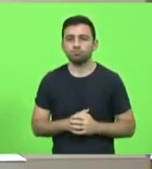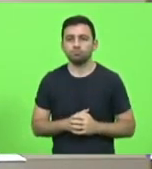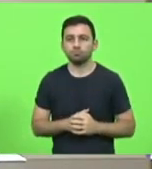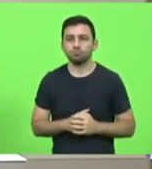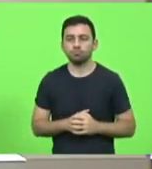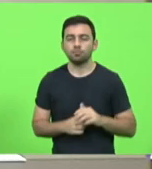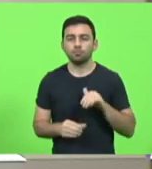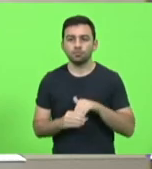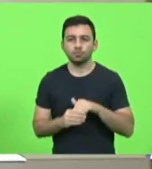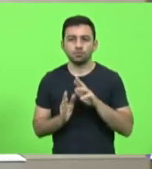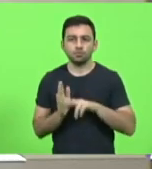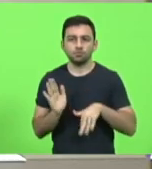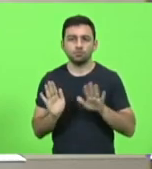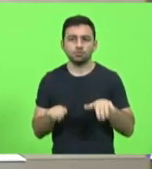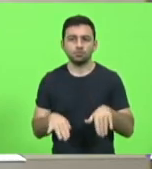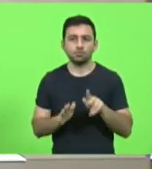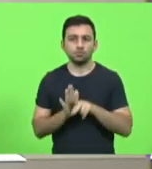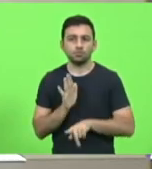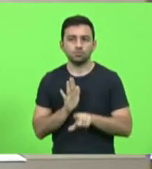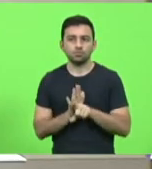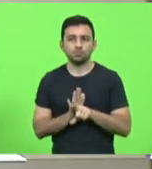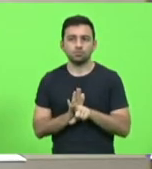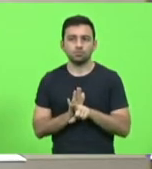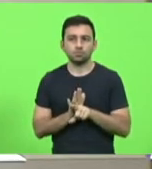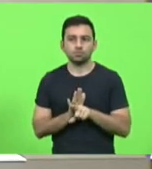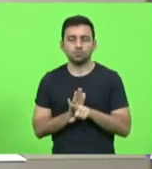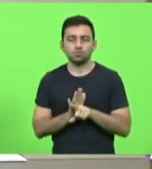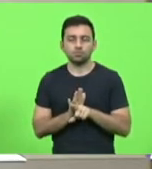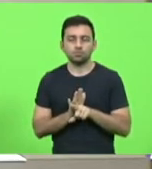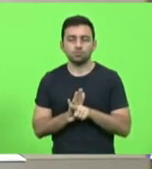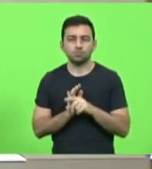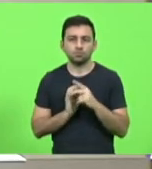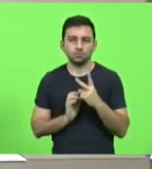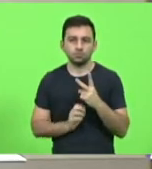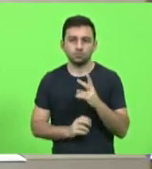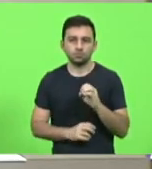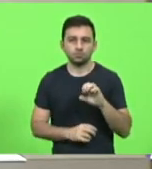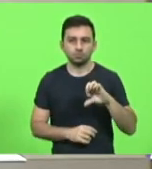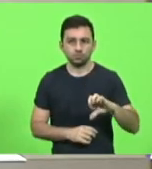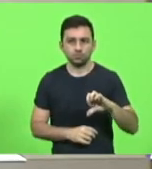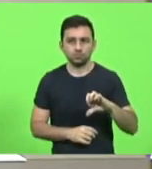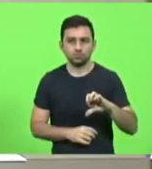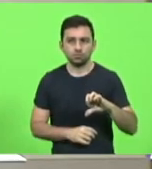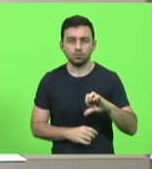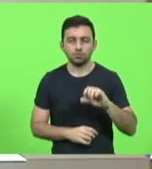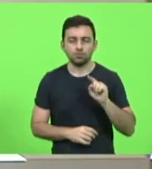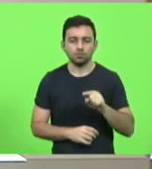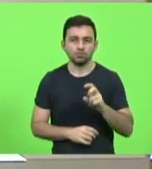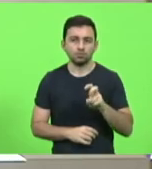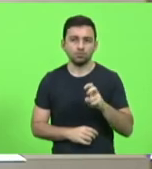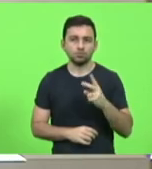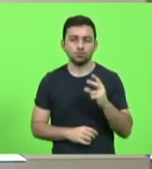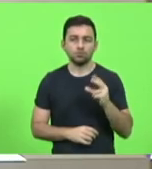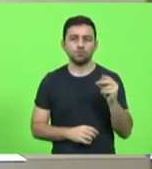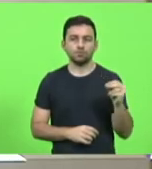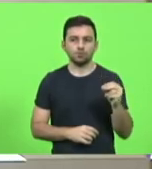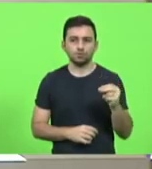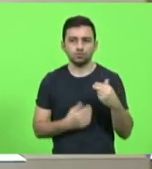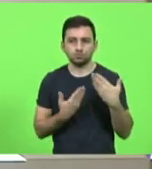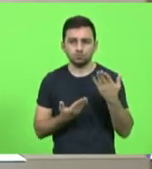Votação e redação final do projeto de lei PL nº 209.5, 2020. Deputado Gessé Lopes,